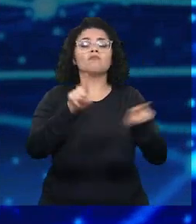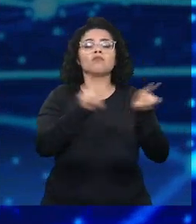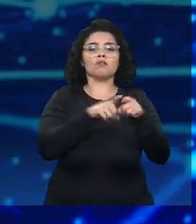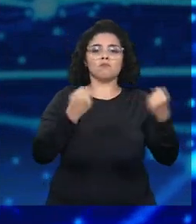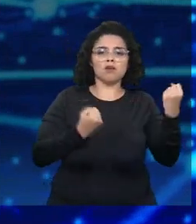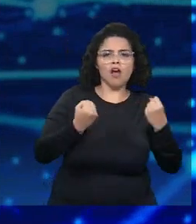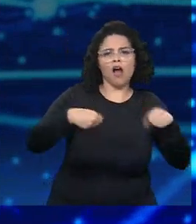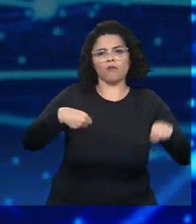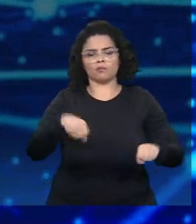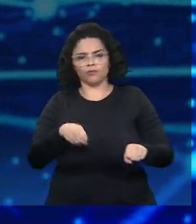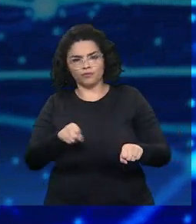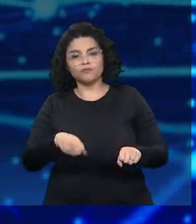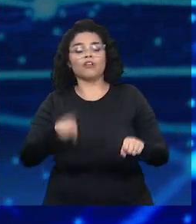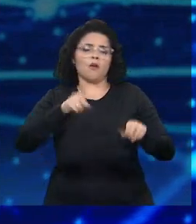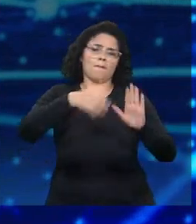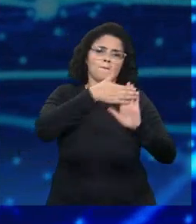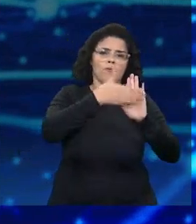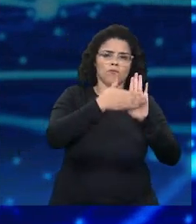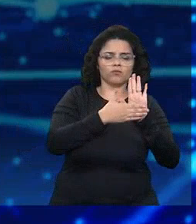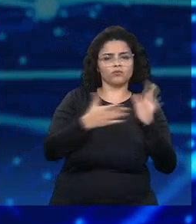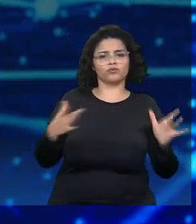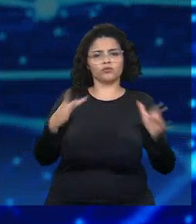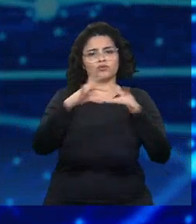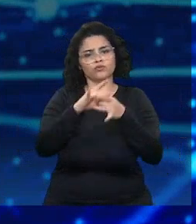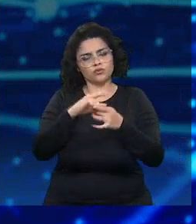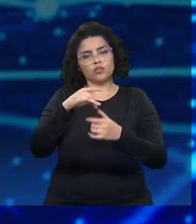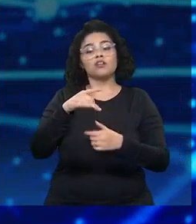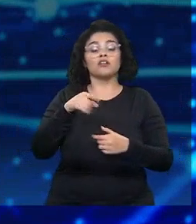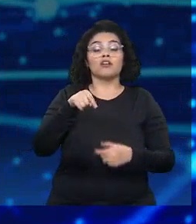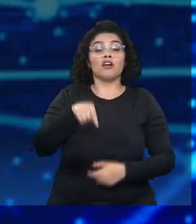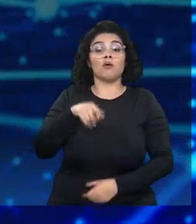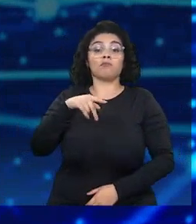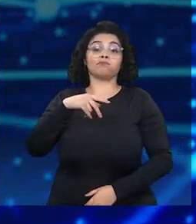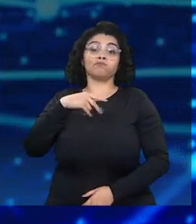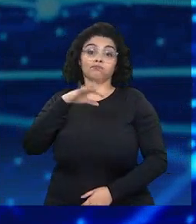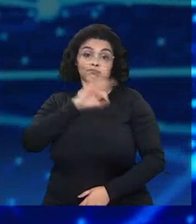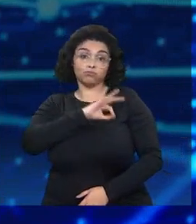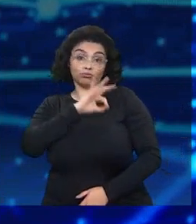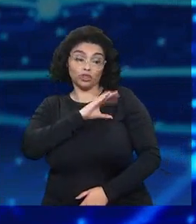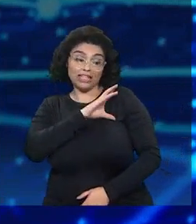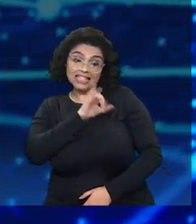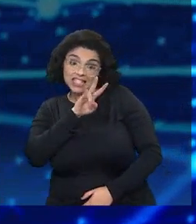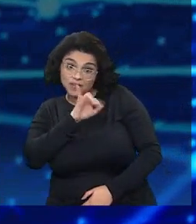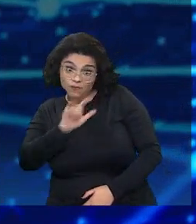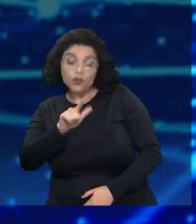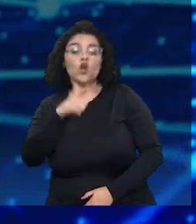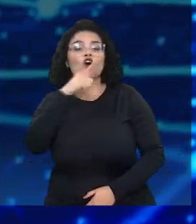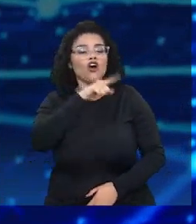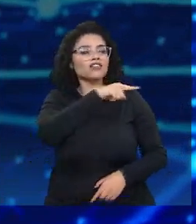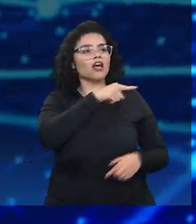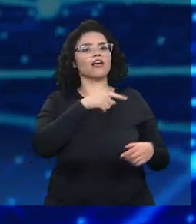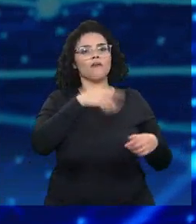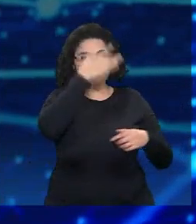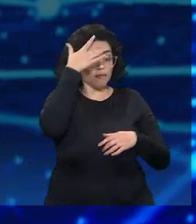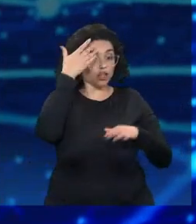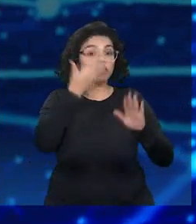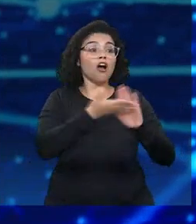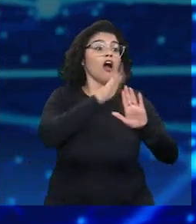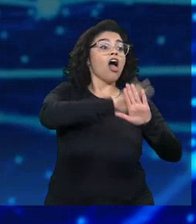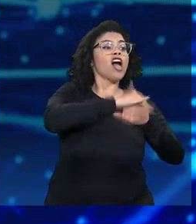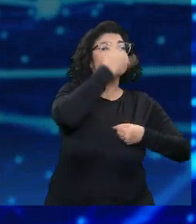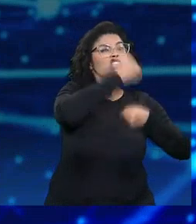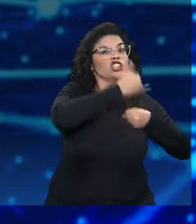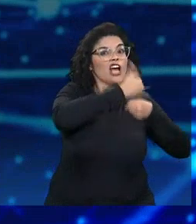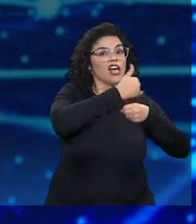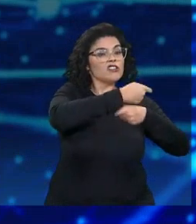segurança. Essa proposta com a integração à Polícia Civil, aí sim você vai combater o crime organizado e vai diminuir a